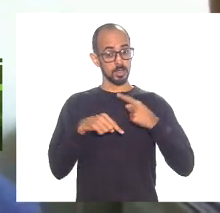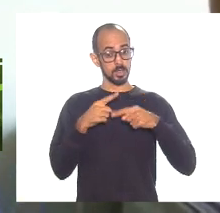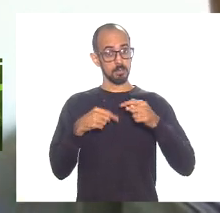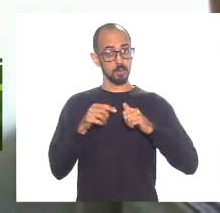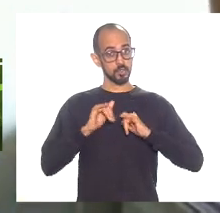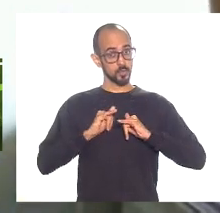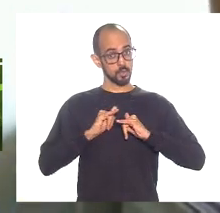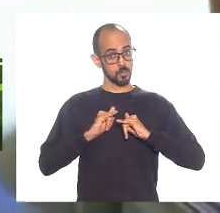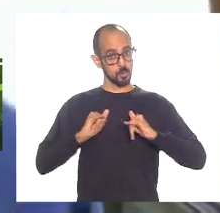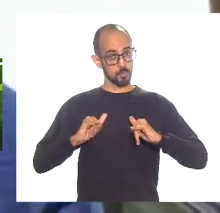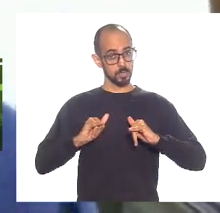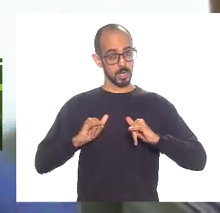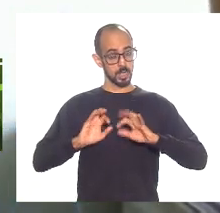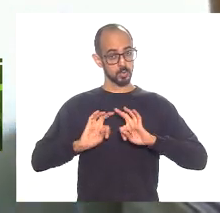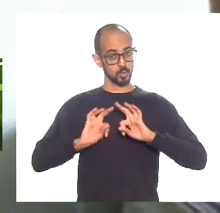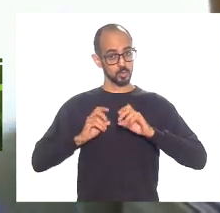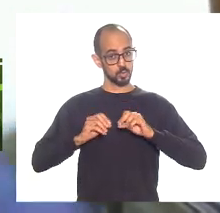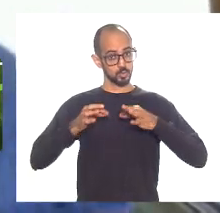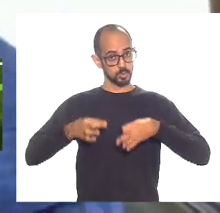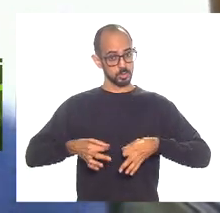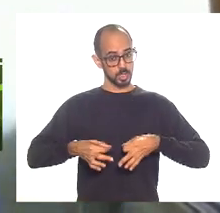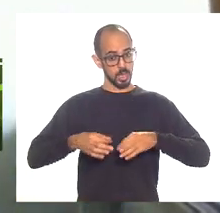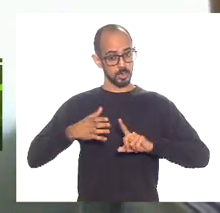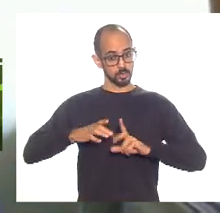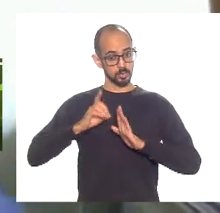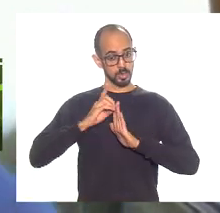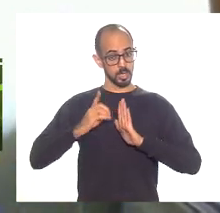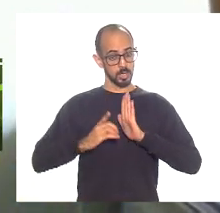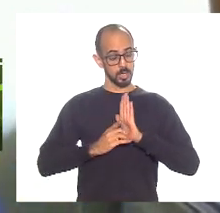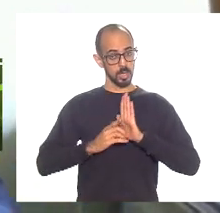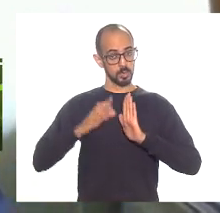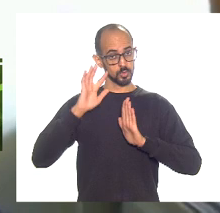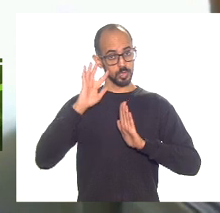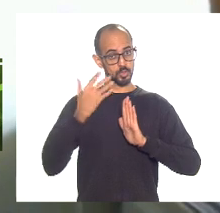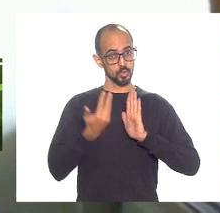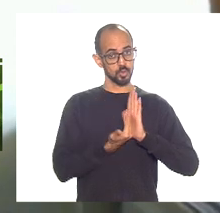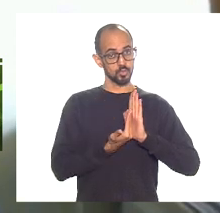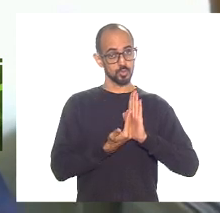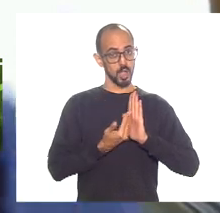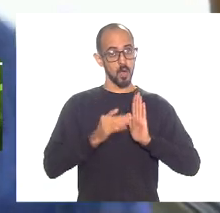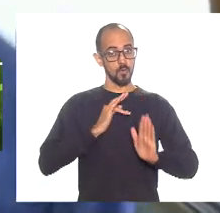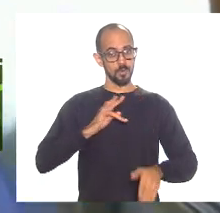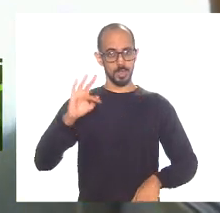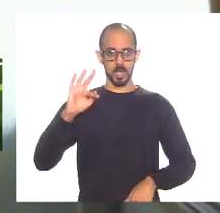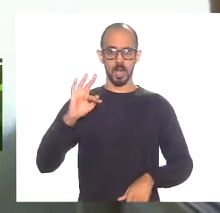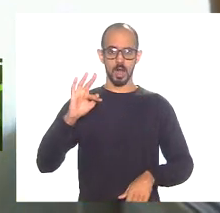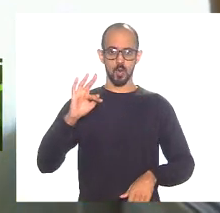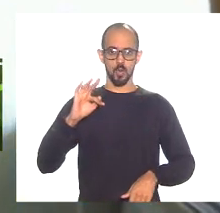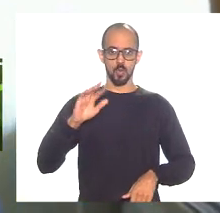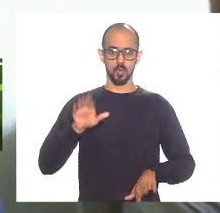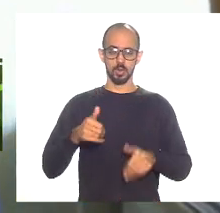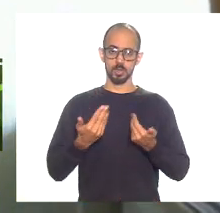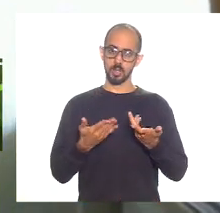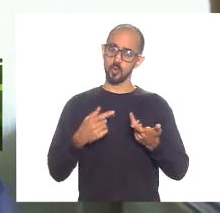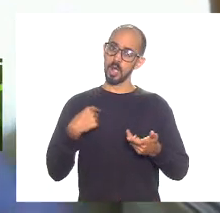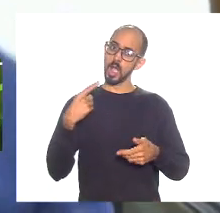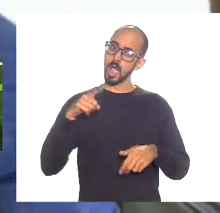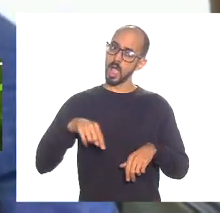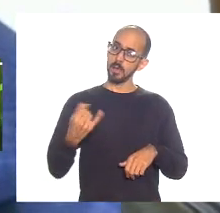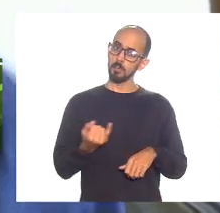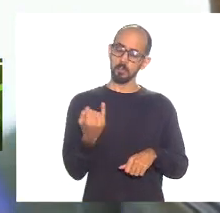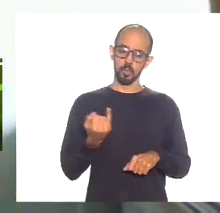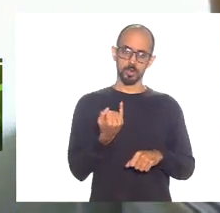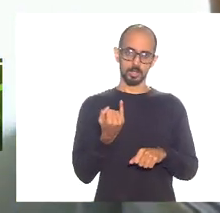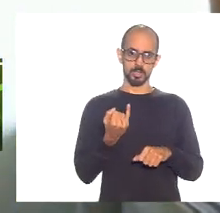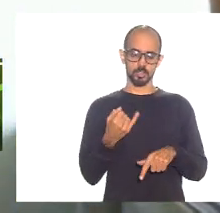publicações do decreto e da resolução do governo federal então se faz necessário depois